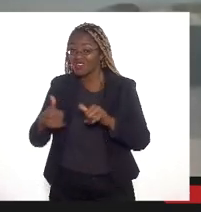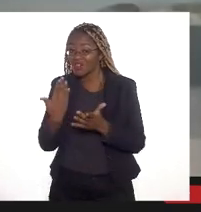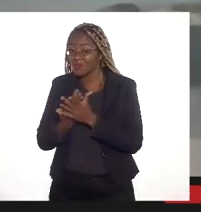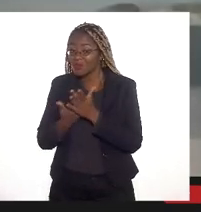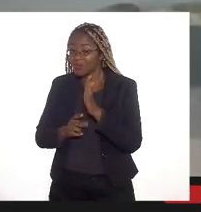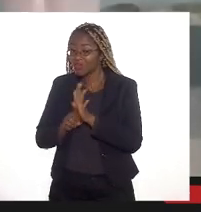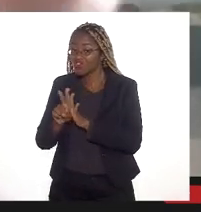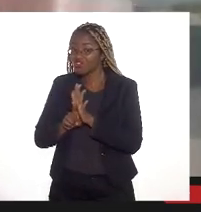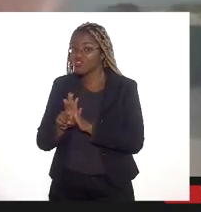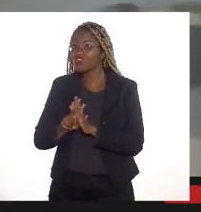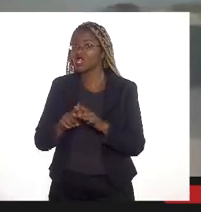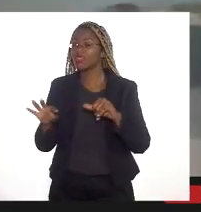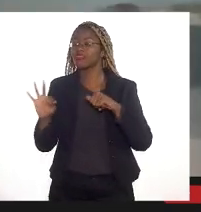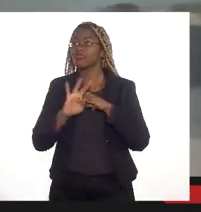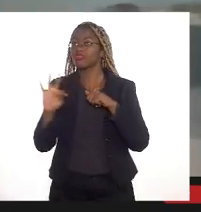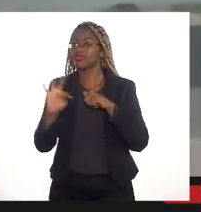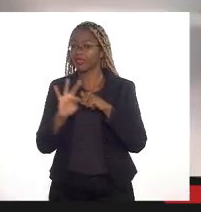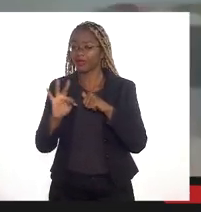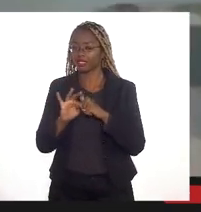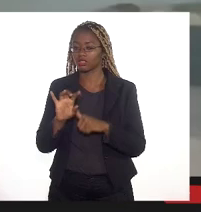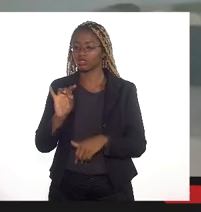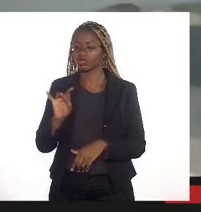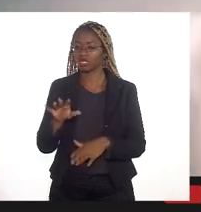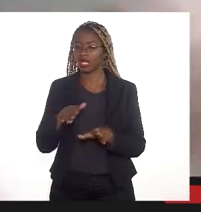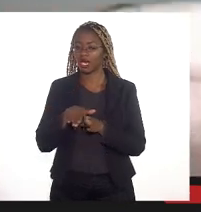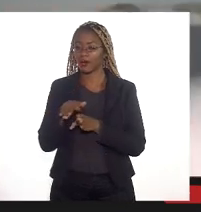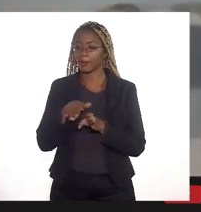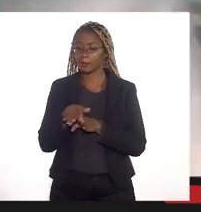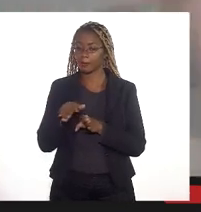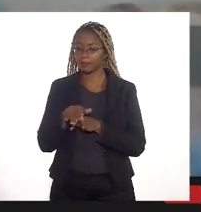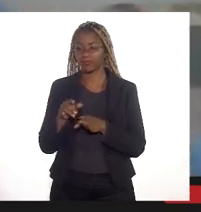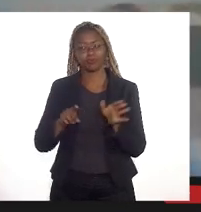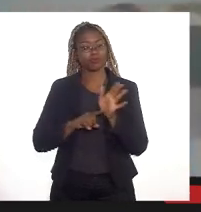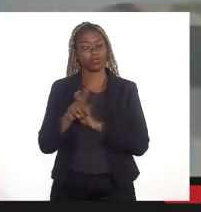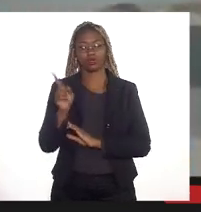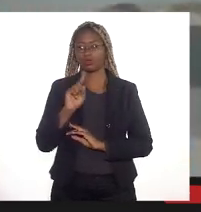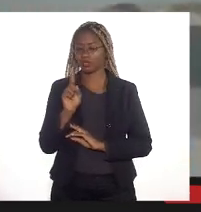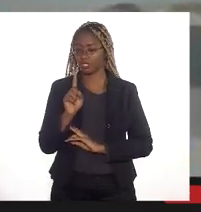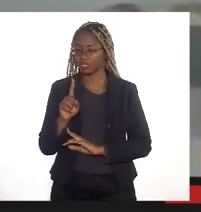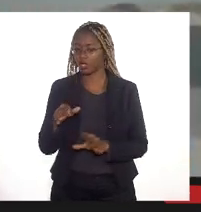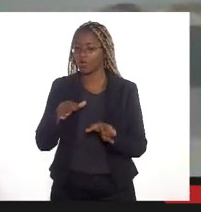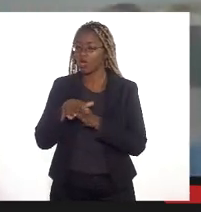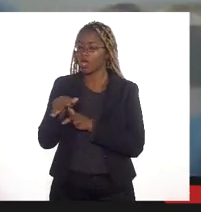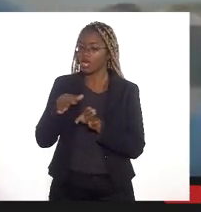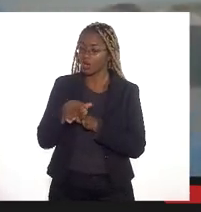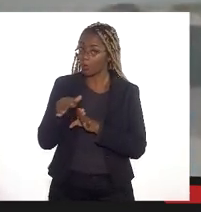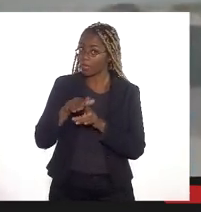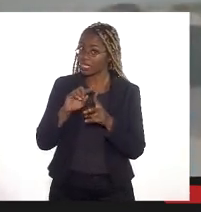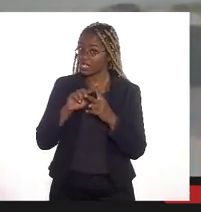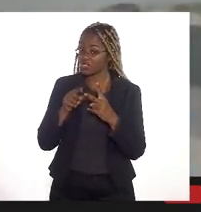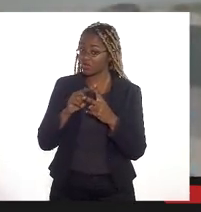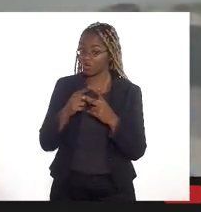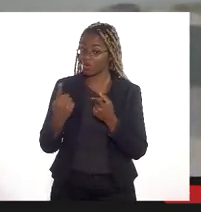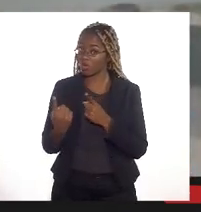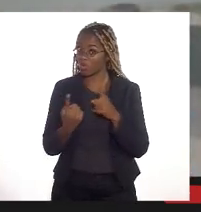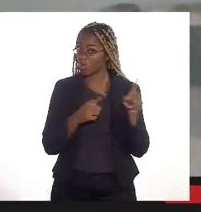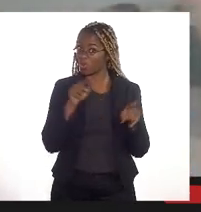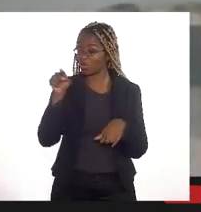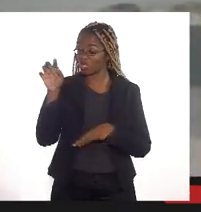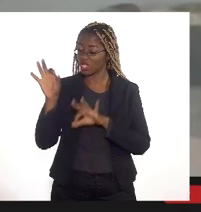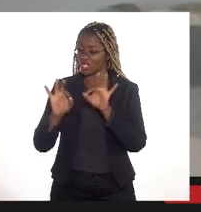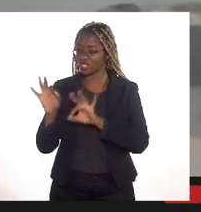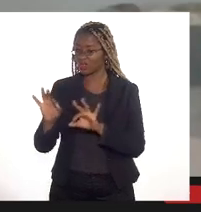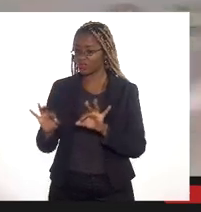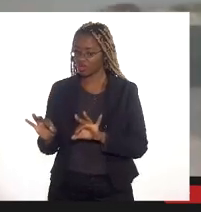solução técnica então queria dar essas duas recomendações não é nem pergunta é recomendação sou contra esse projeto